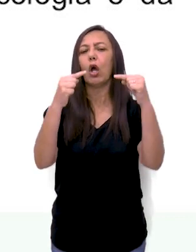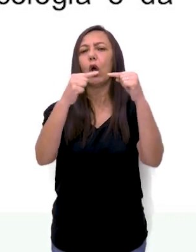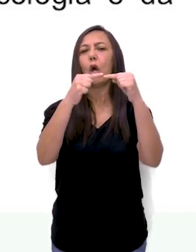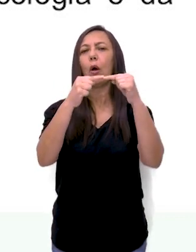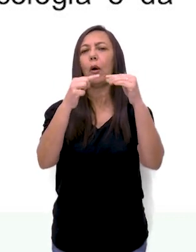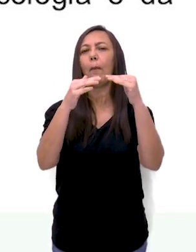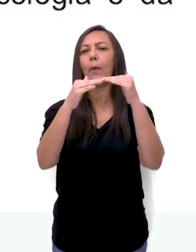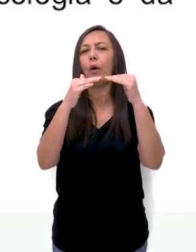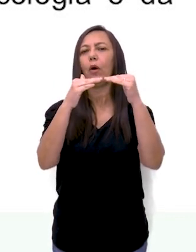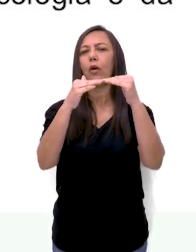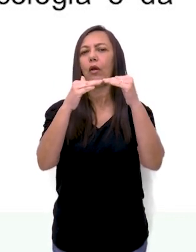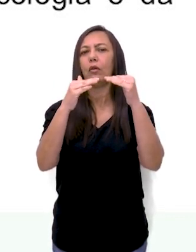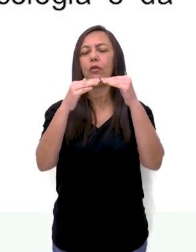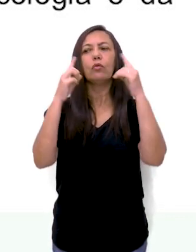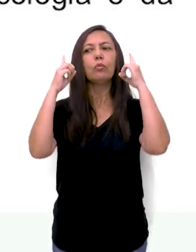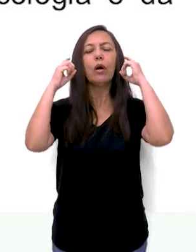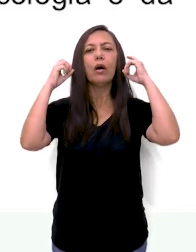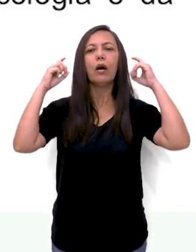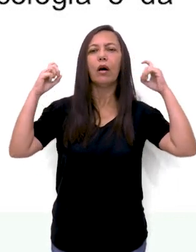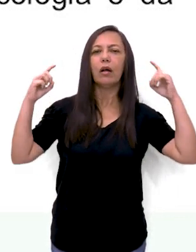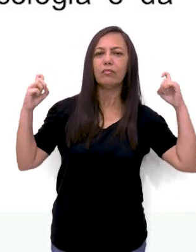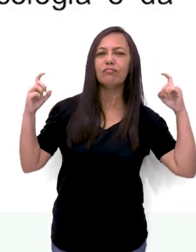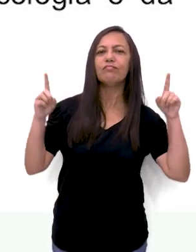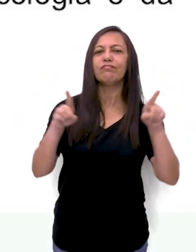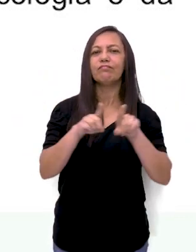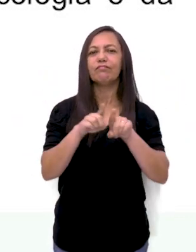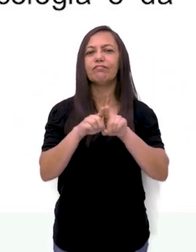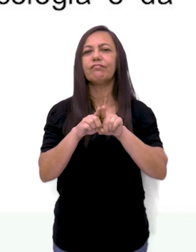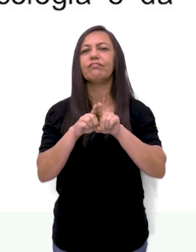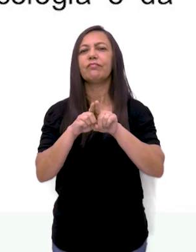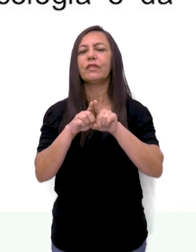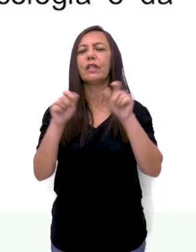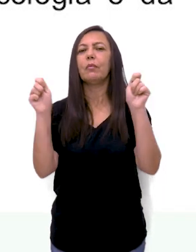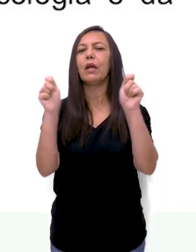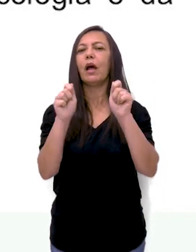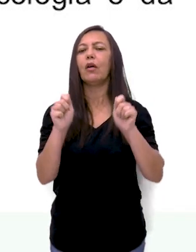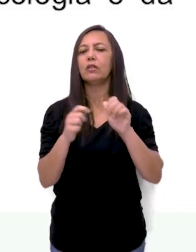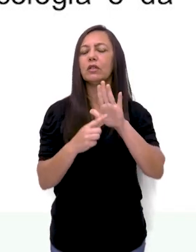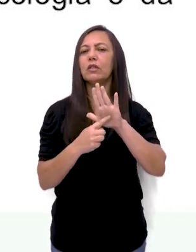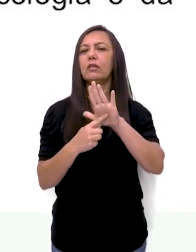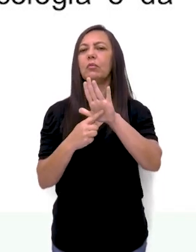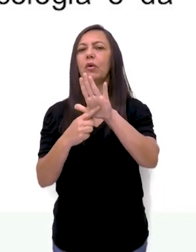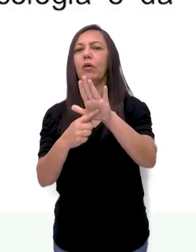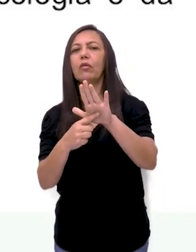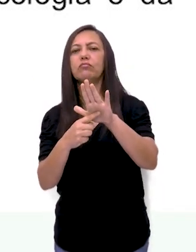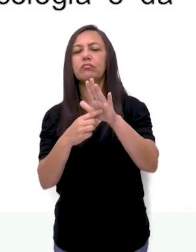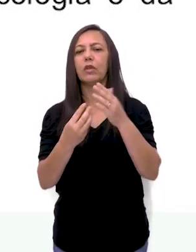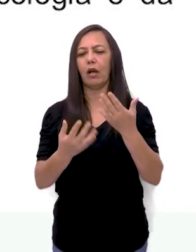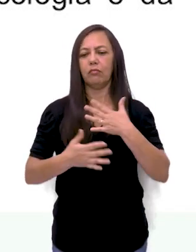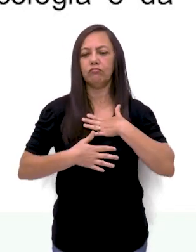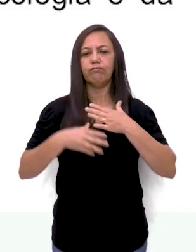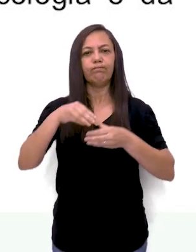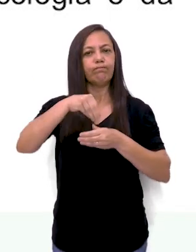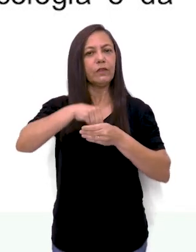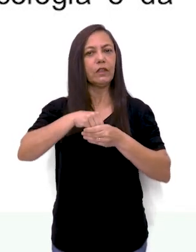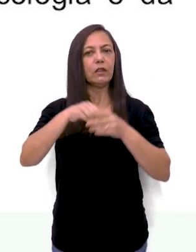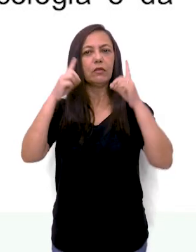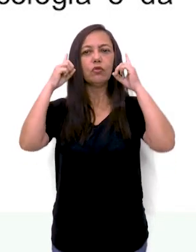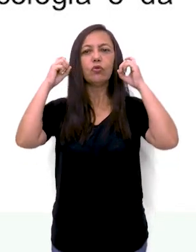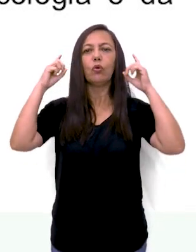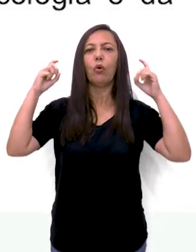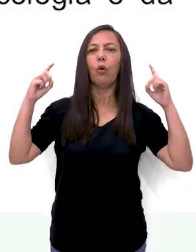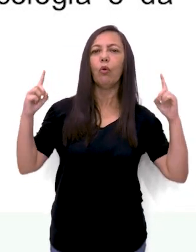harmoniosa dos sonhos, segundo, a arte de se exprimir por meio de sonhos, segundo, regras